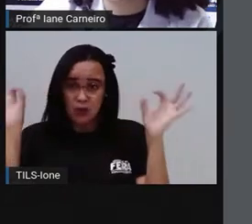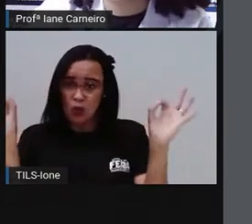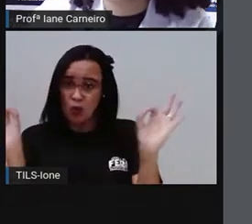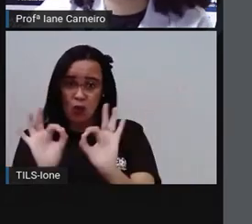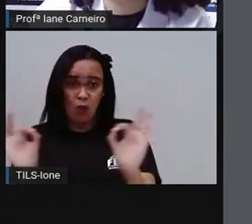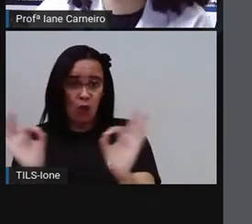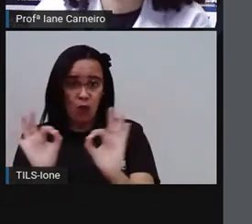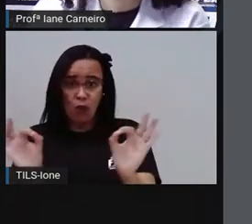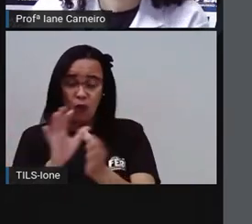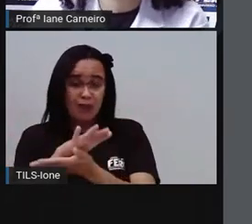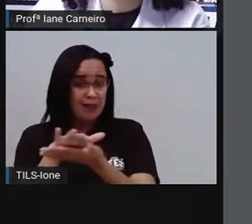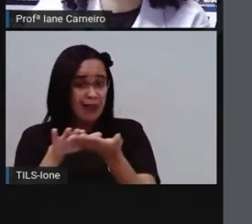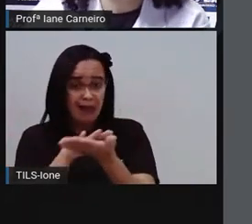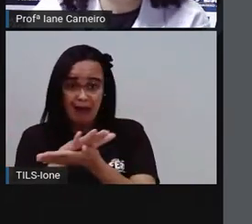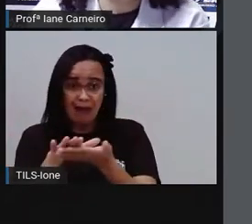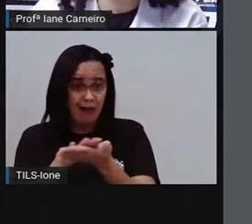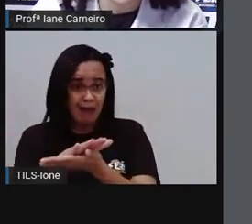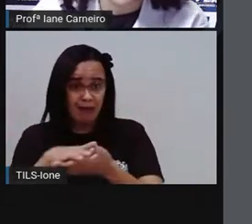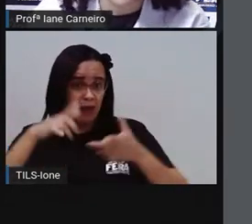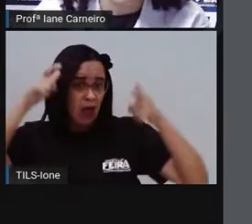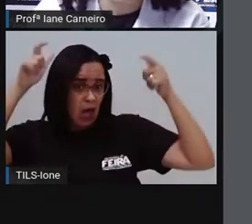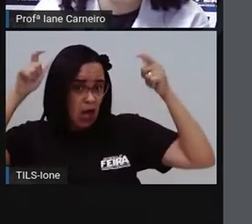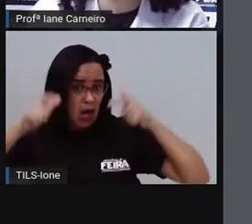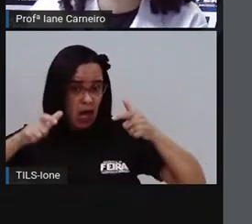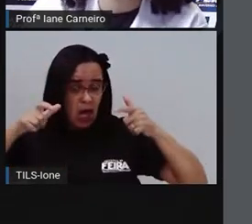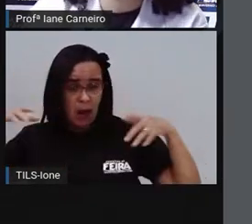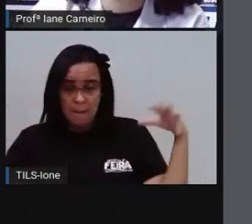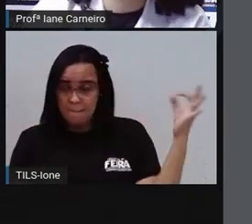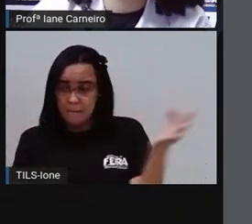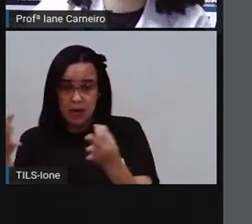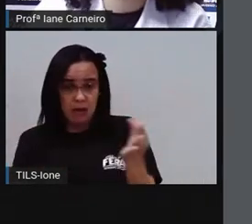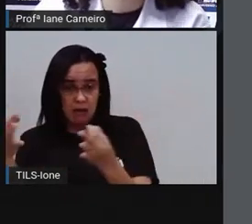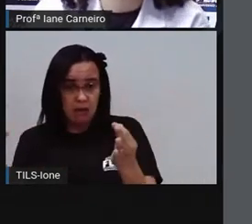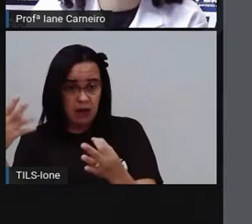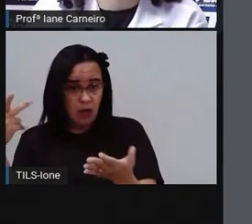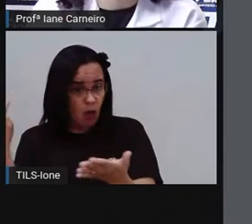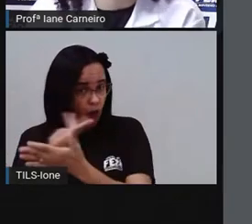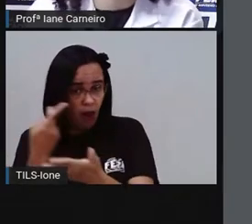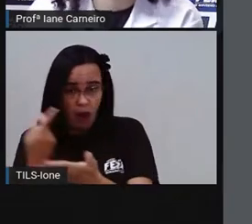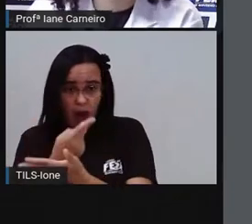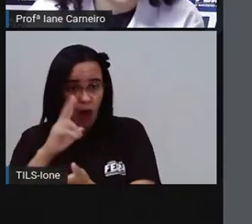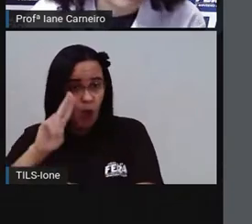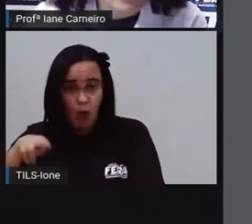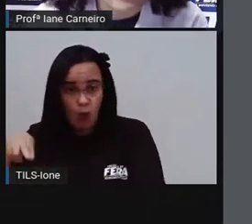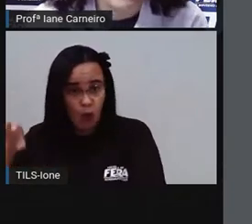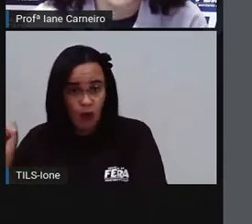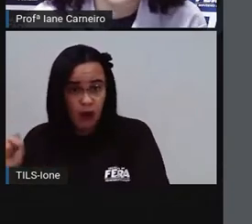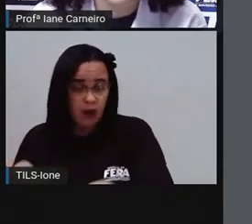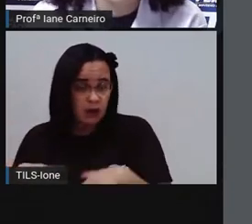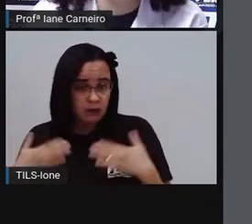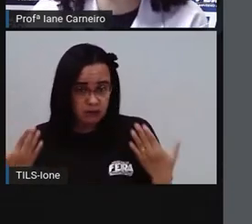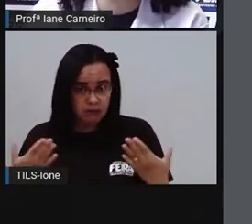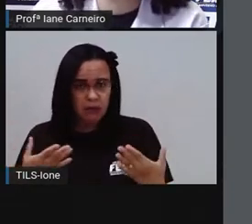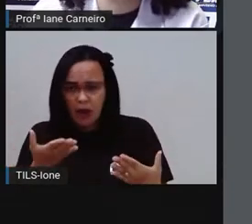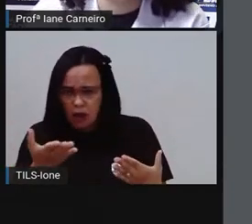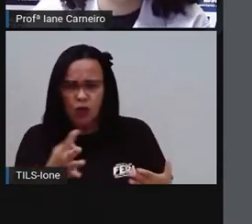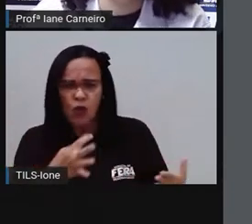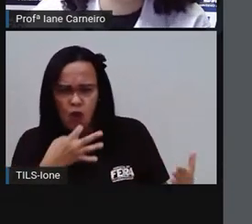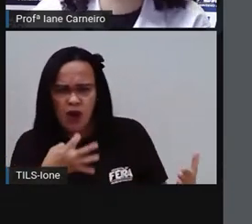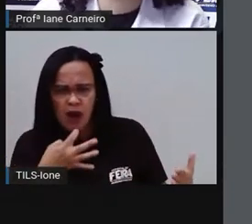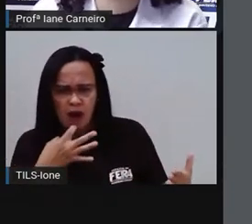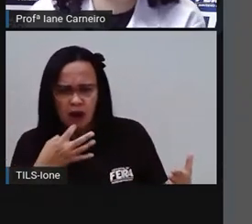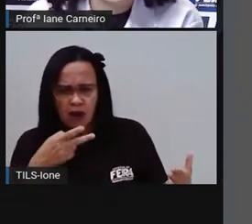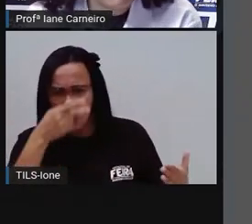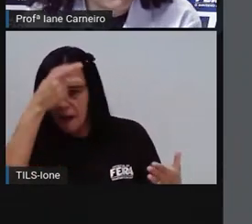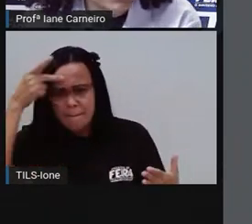perfeição, não se permite errar. Por acaso, você conhece alguém que nunca errou? Pedro,